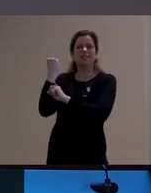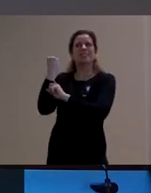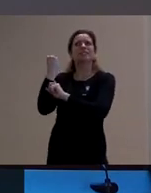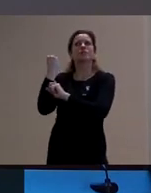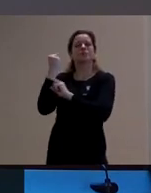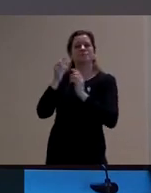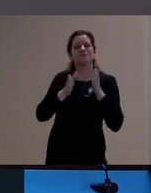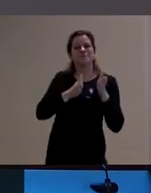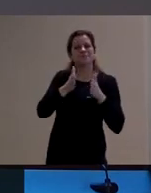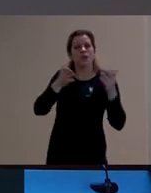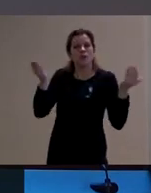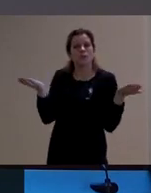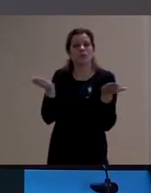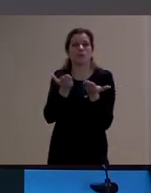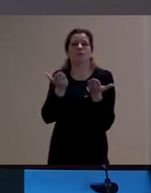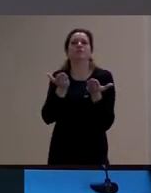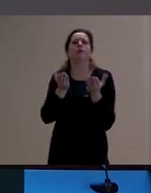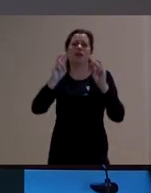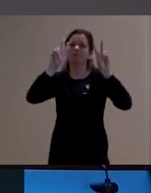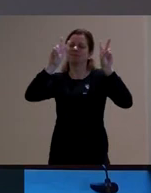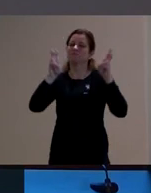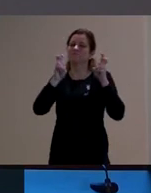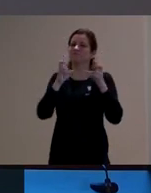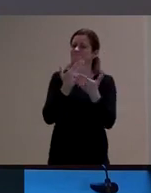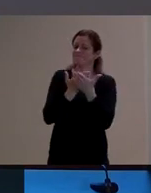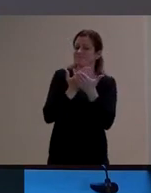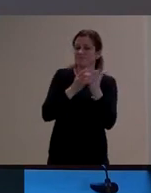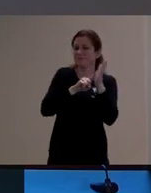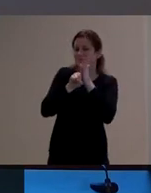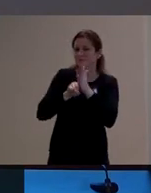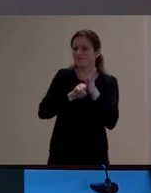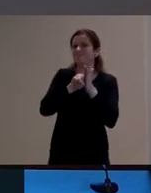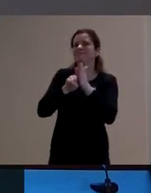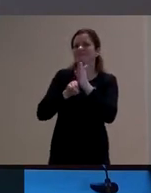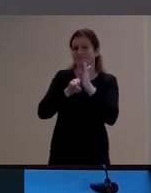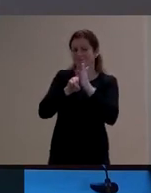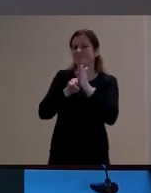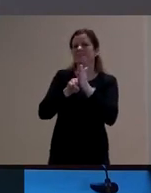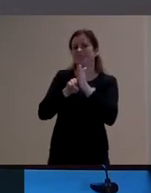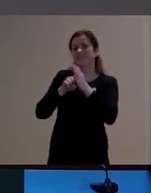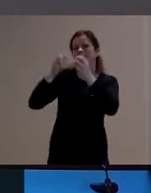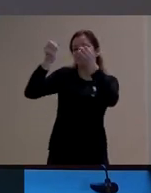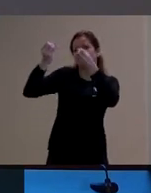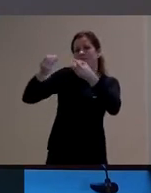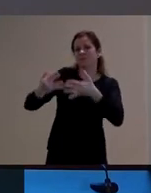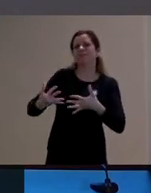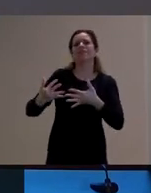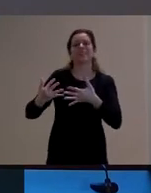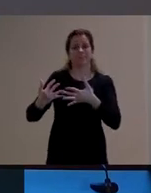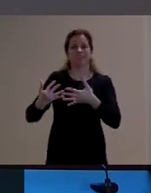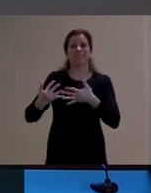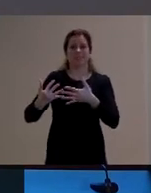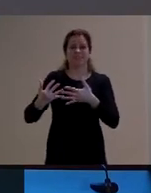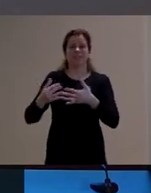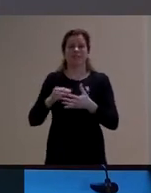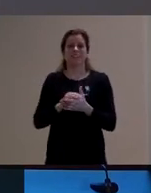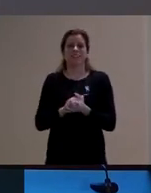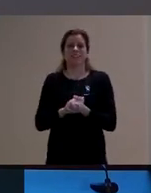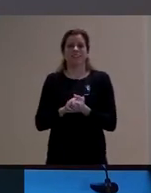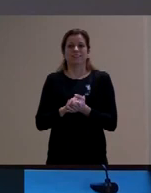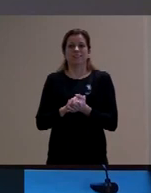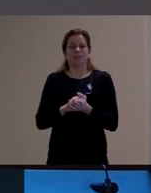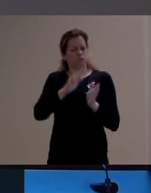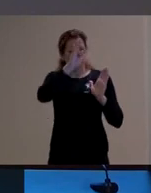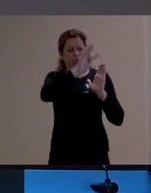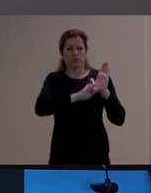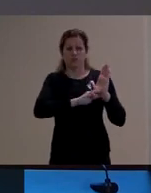estudo e de pesquisa para ele porque como ele mesmo vai demonstrando nos textos